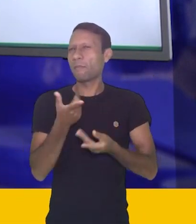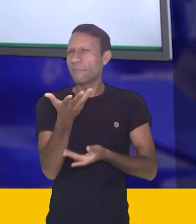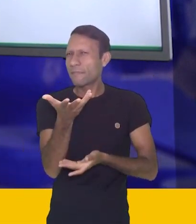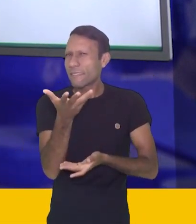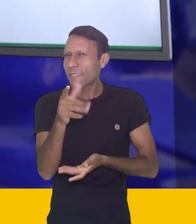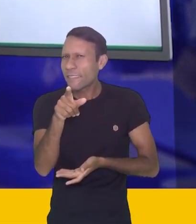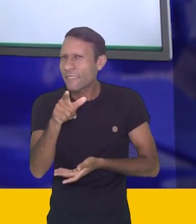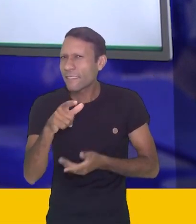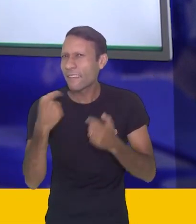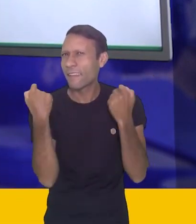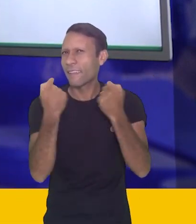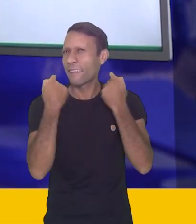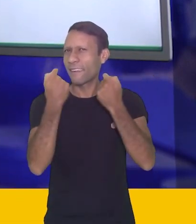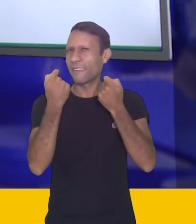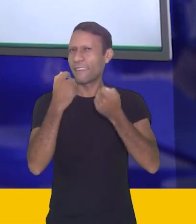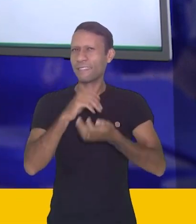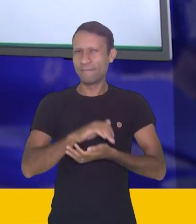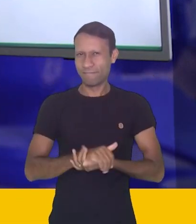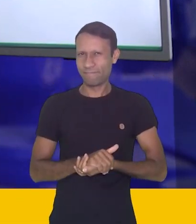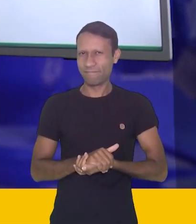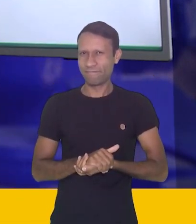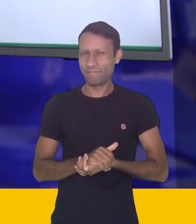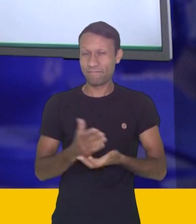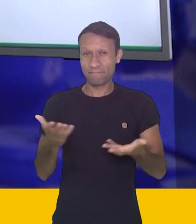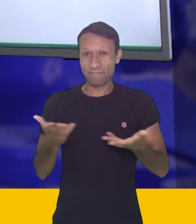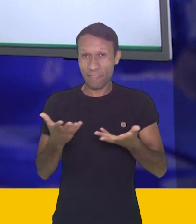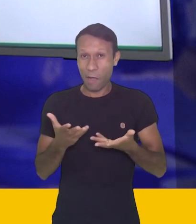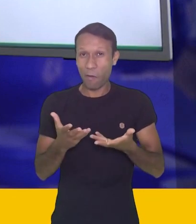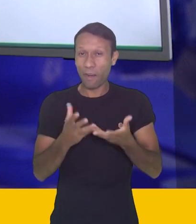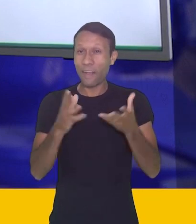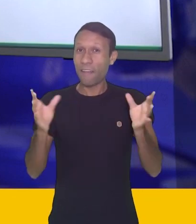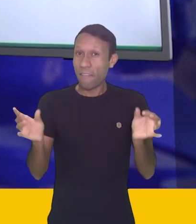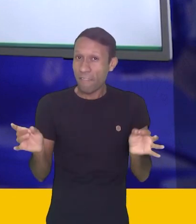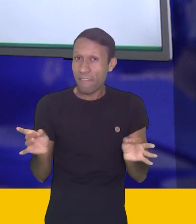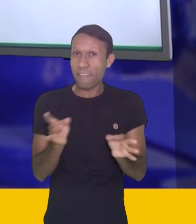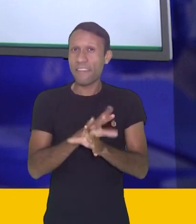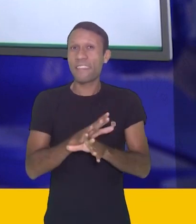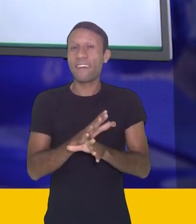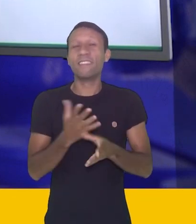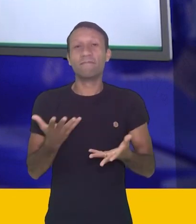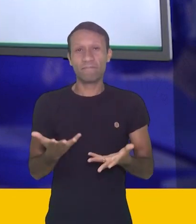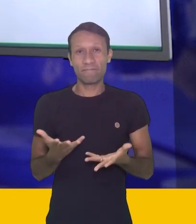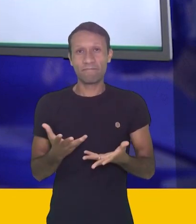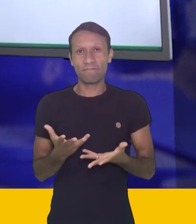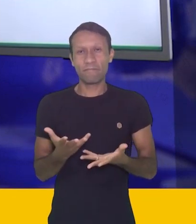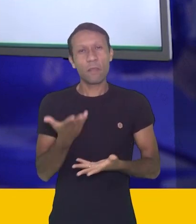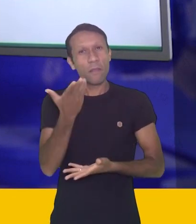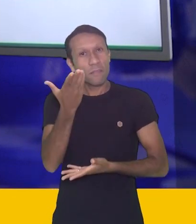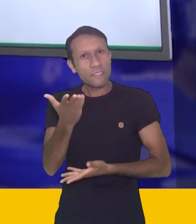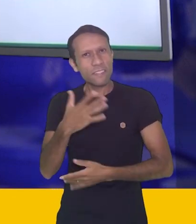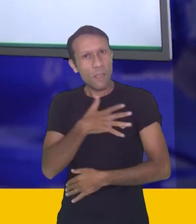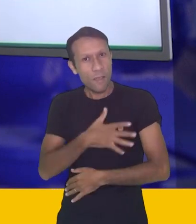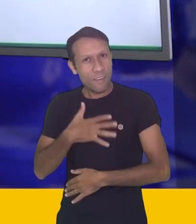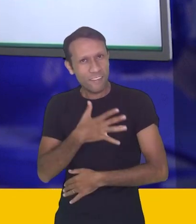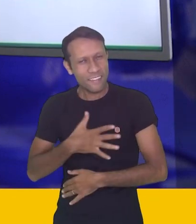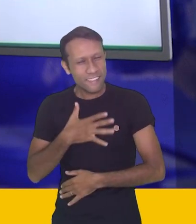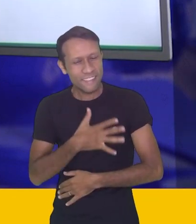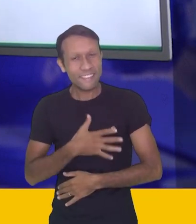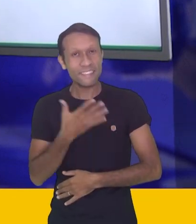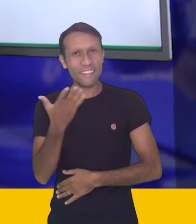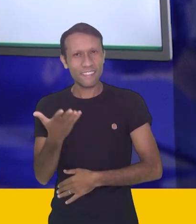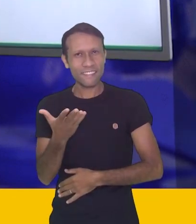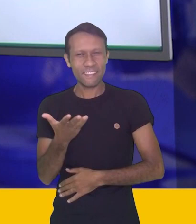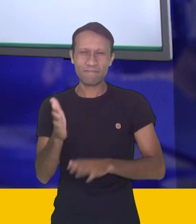Caruaru fosse? E assim, a gente acaba finalizando a aula de hoje. Espero que vocês tenham gostado.